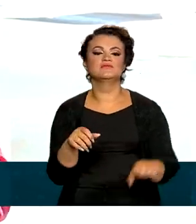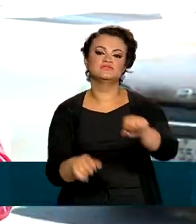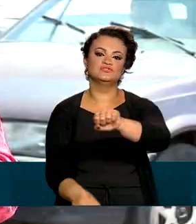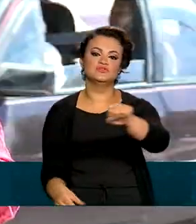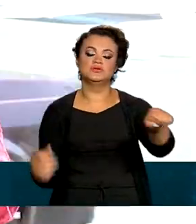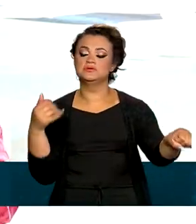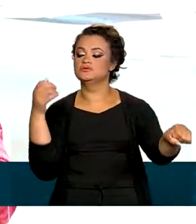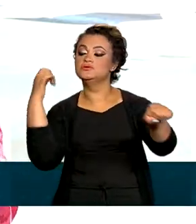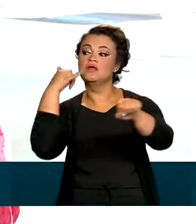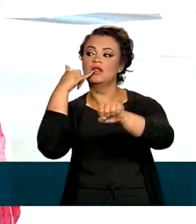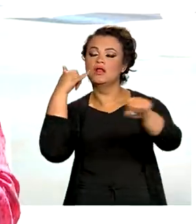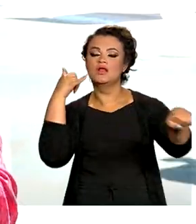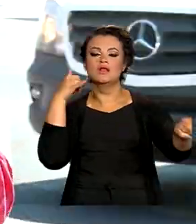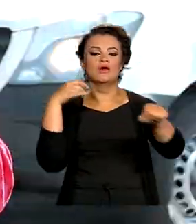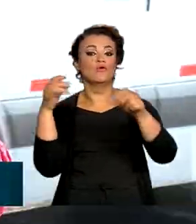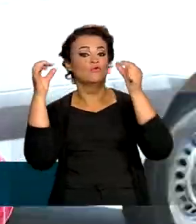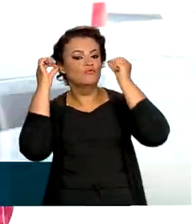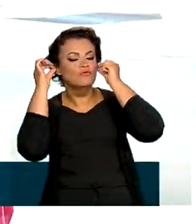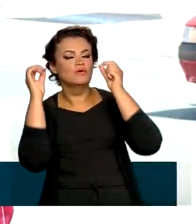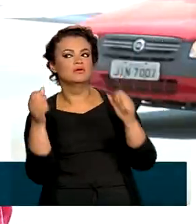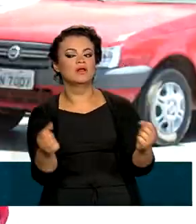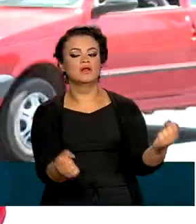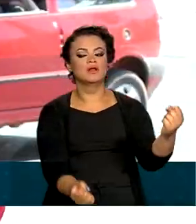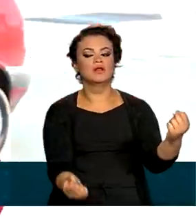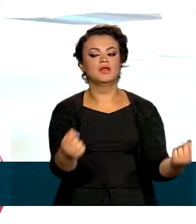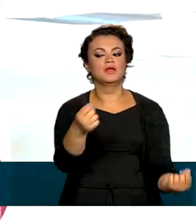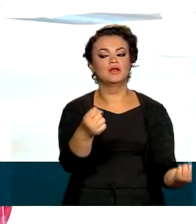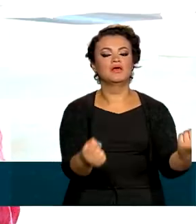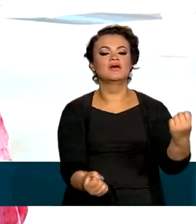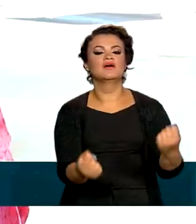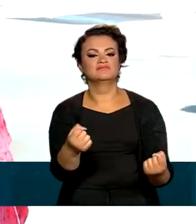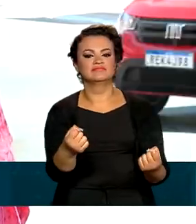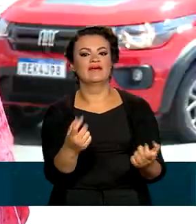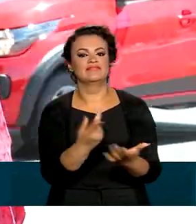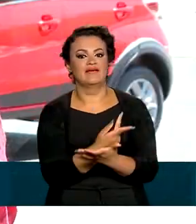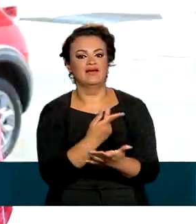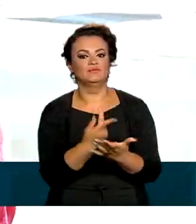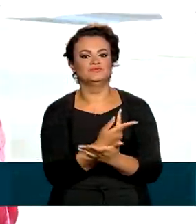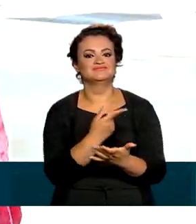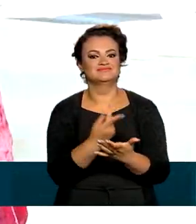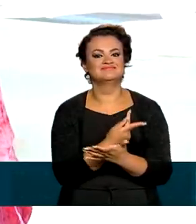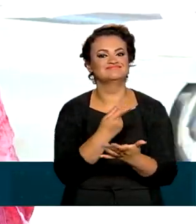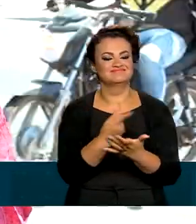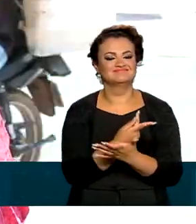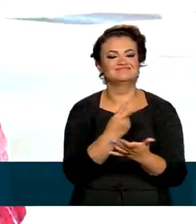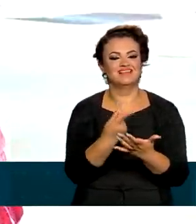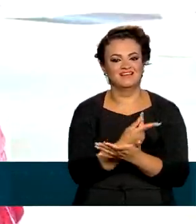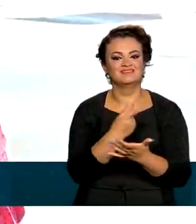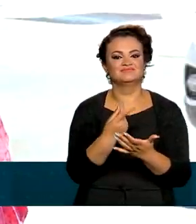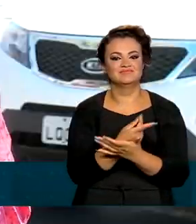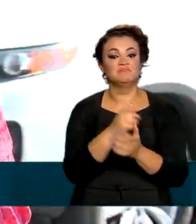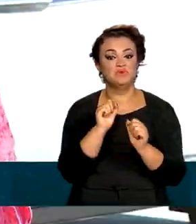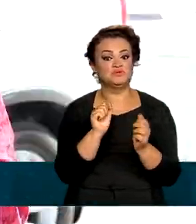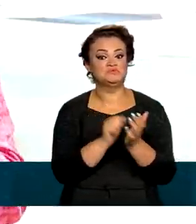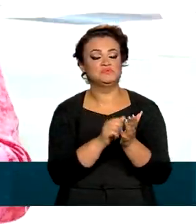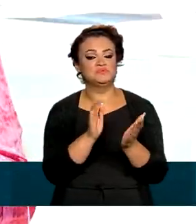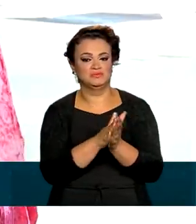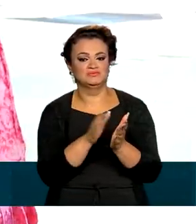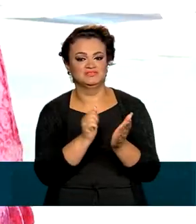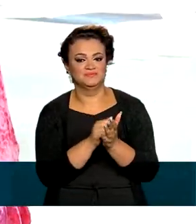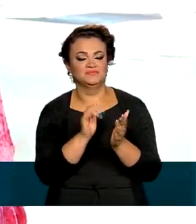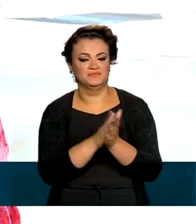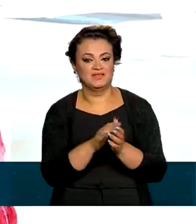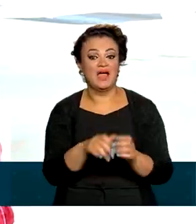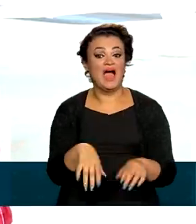mãos e usa fone de ouvidos conectados ao celular, já comete infração média passível de multa. No